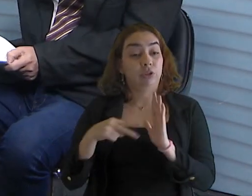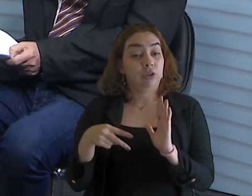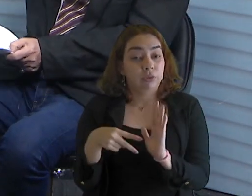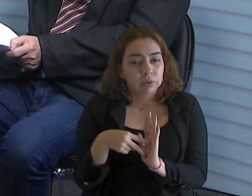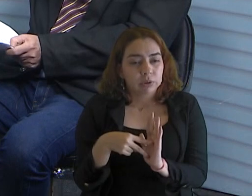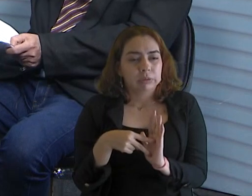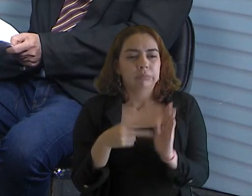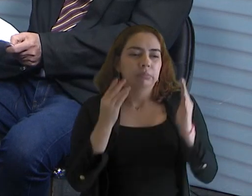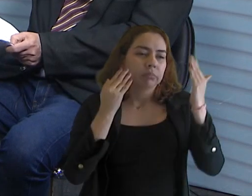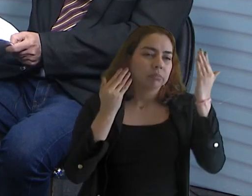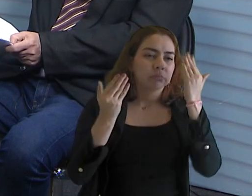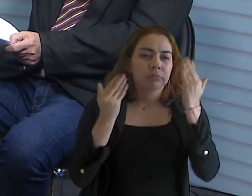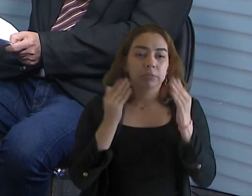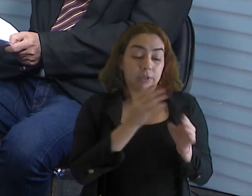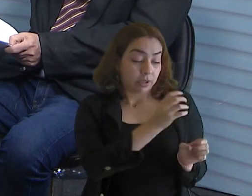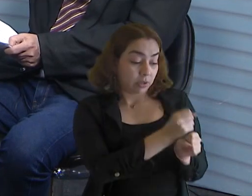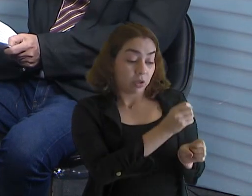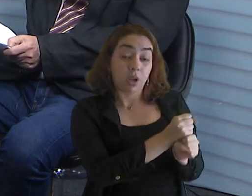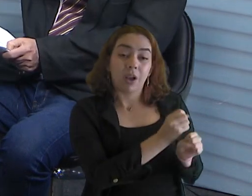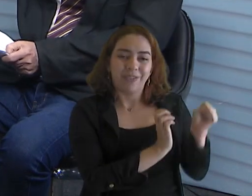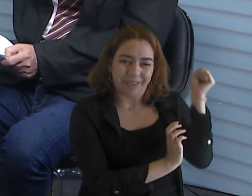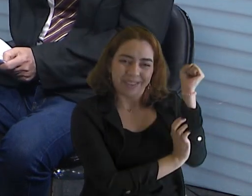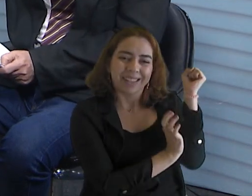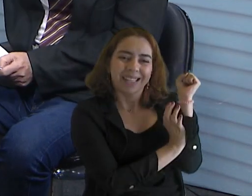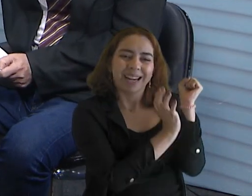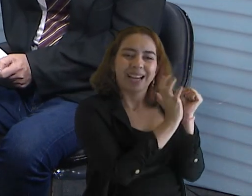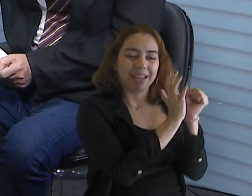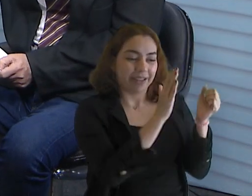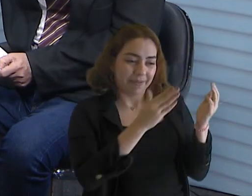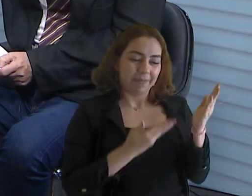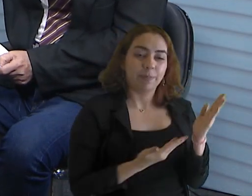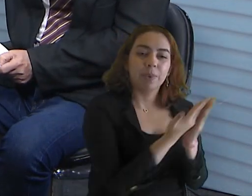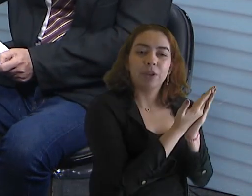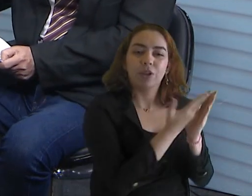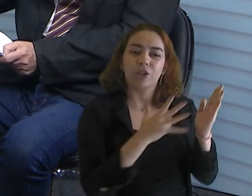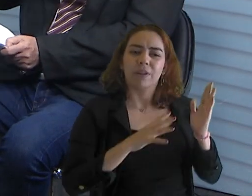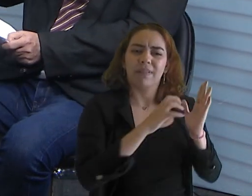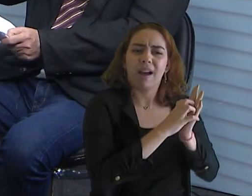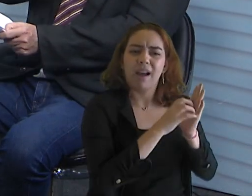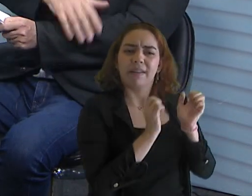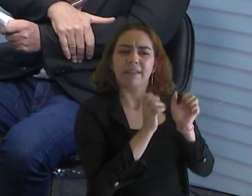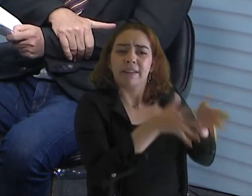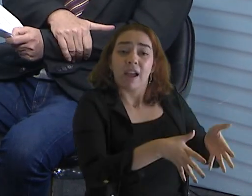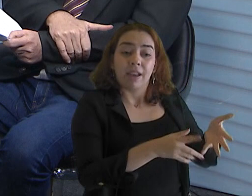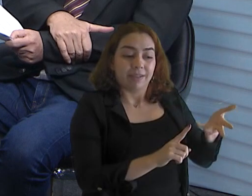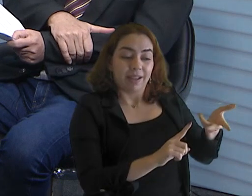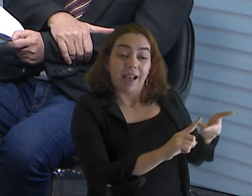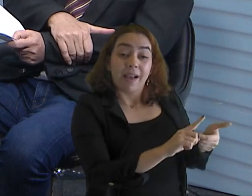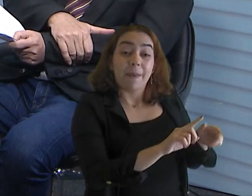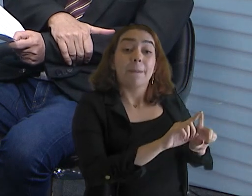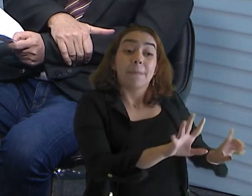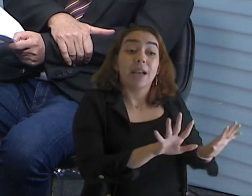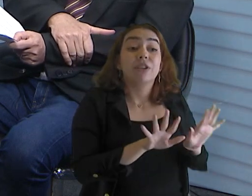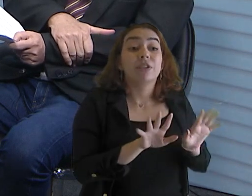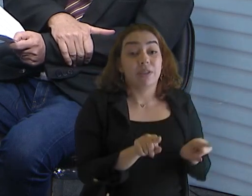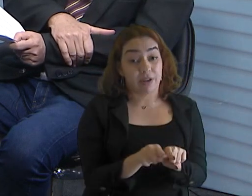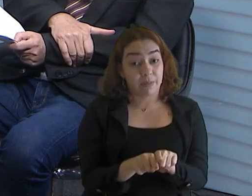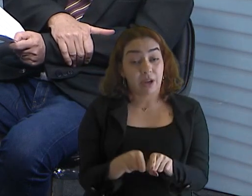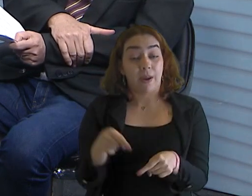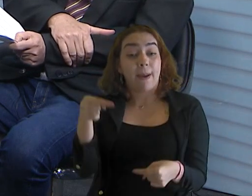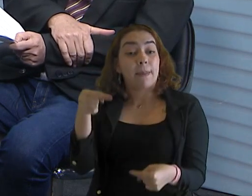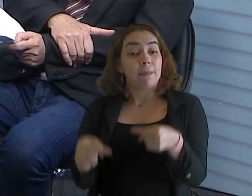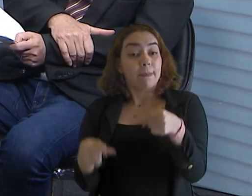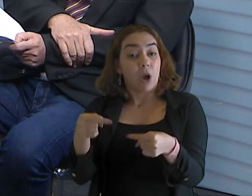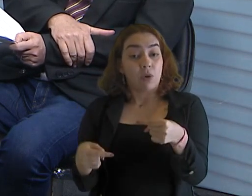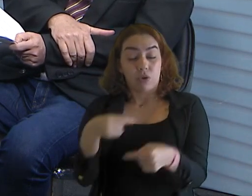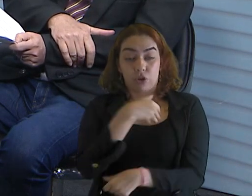questão mais contábil, mais burocrática, mais de licitação, de contratação, de gasto, ele também fiscaliza a qualidade da política pública.